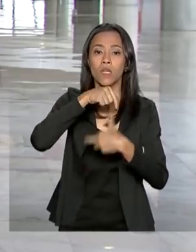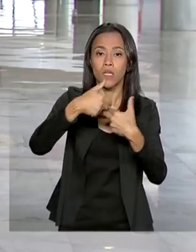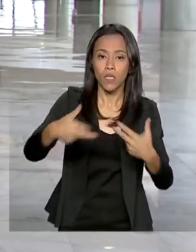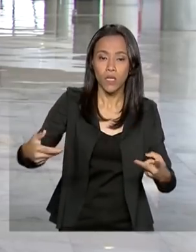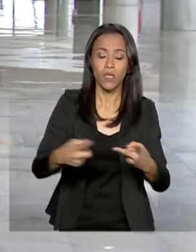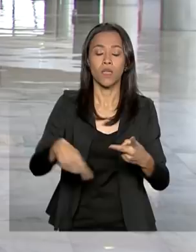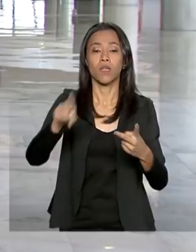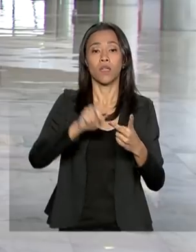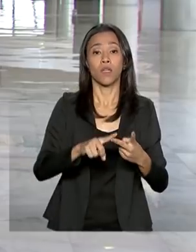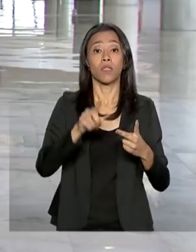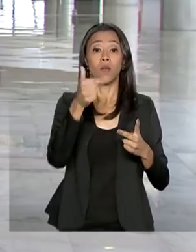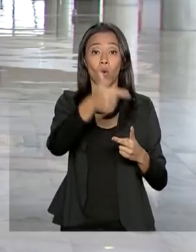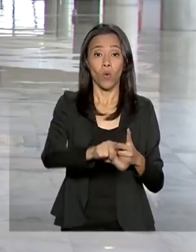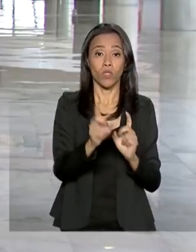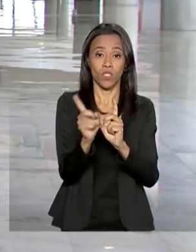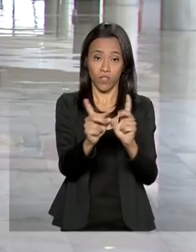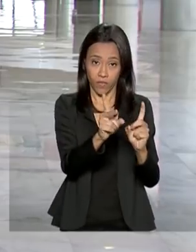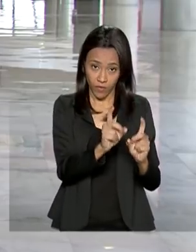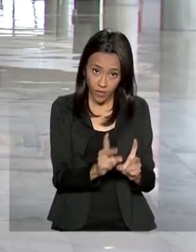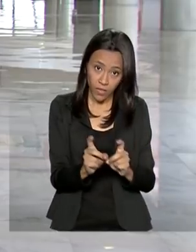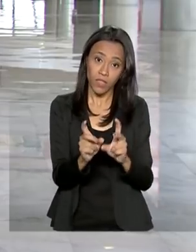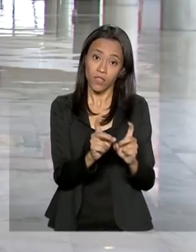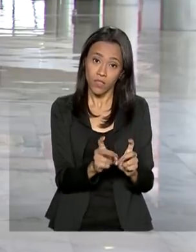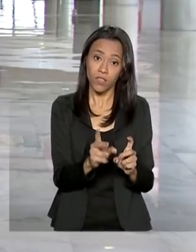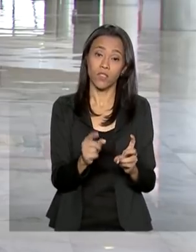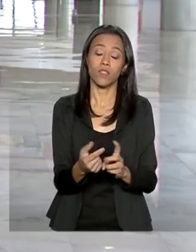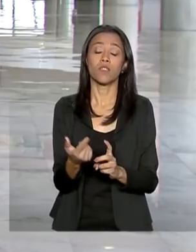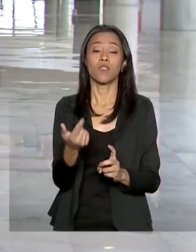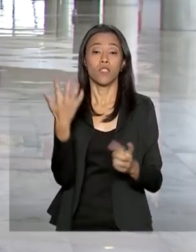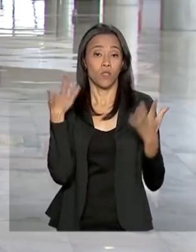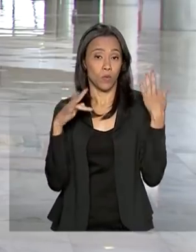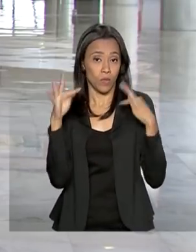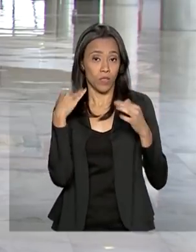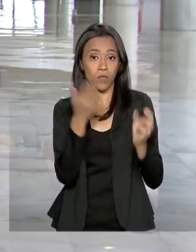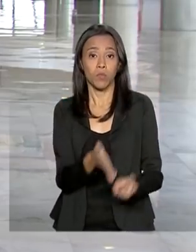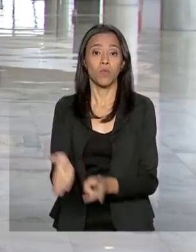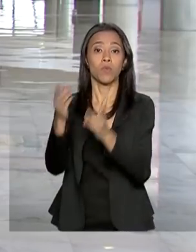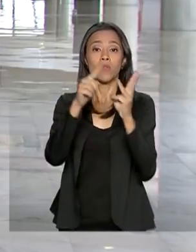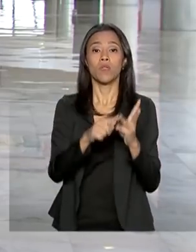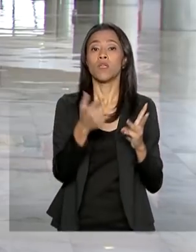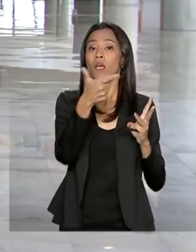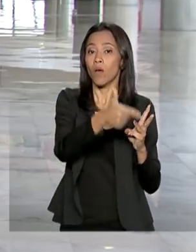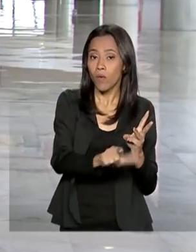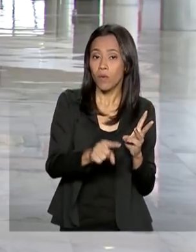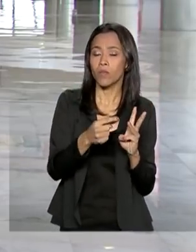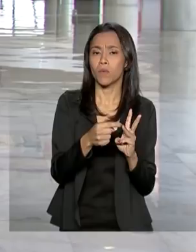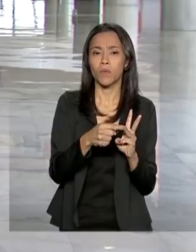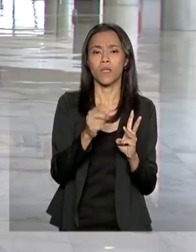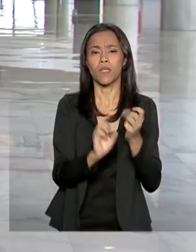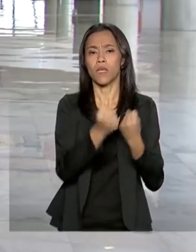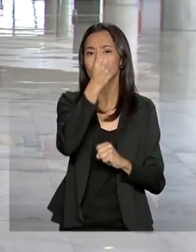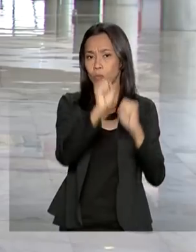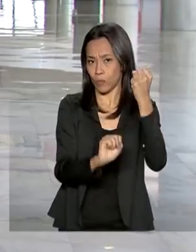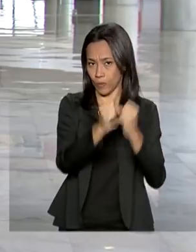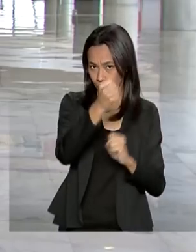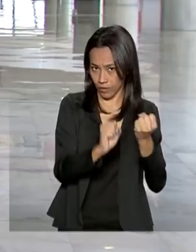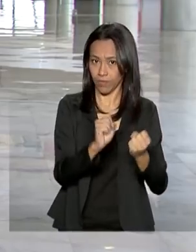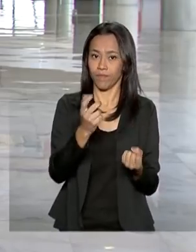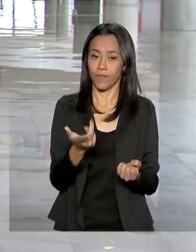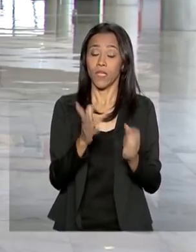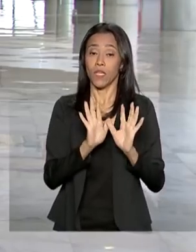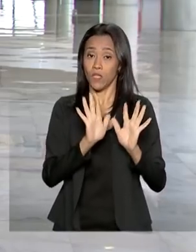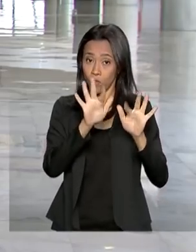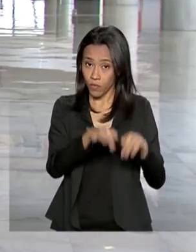a Confederação Nacional do Comércio de Bens, Serviços e Turismo e a Confederação Nacional da Indústria. E, Roberto,